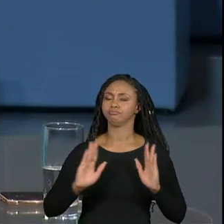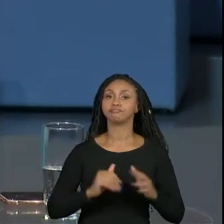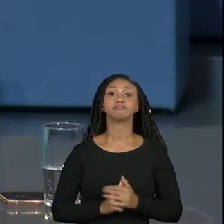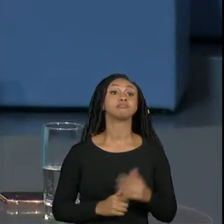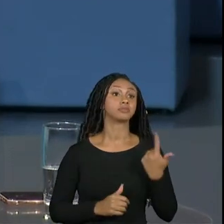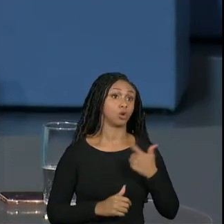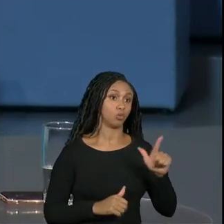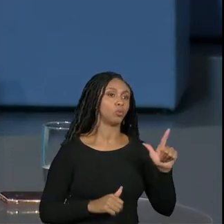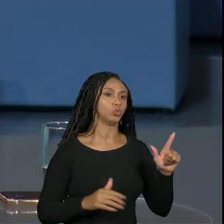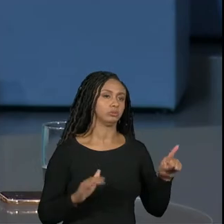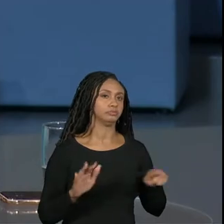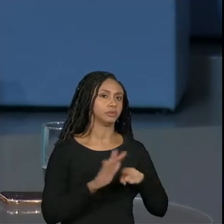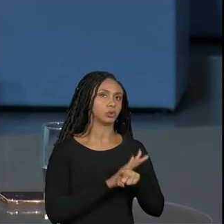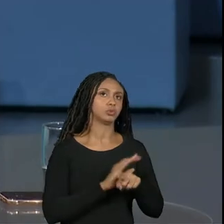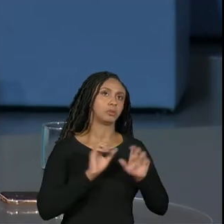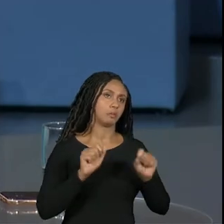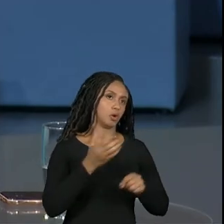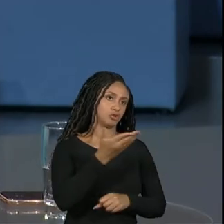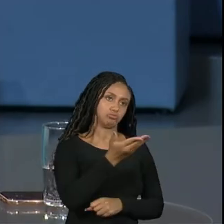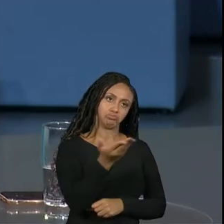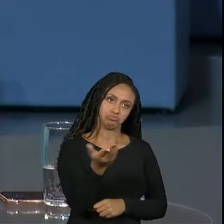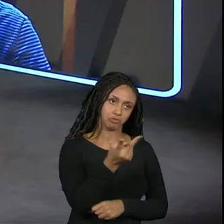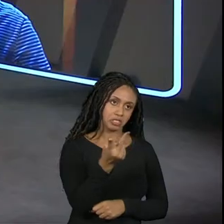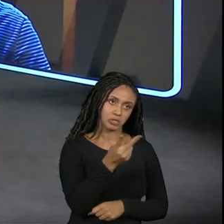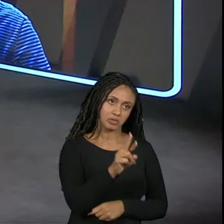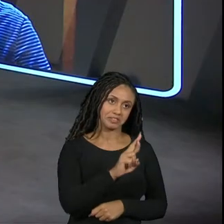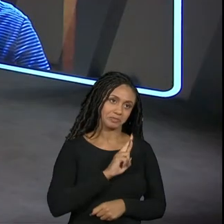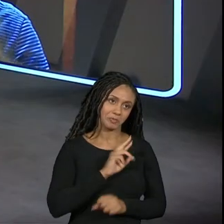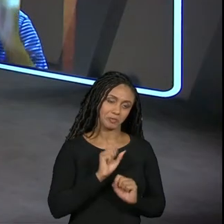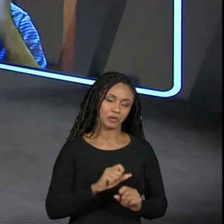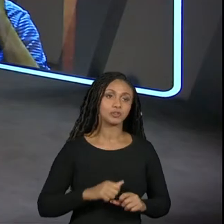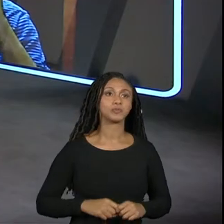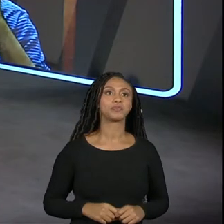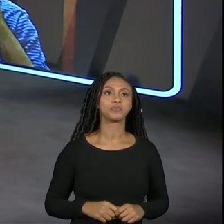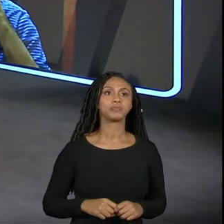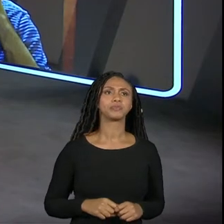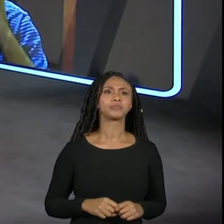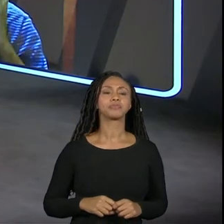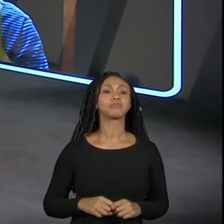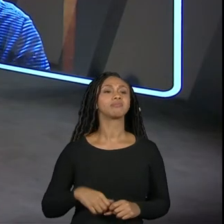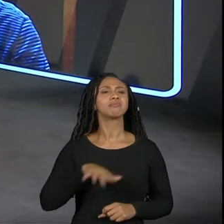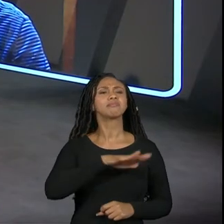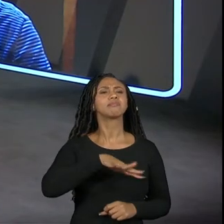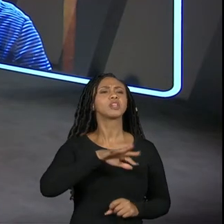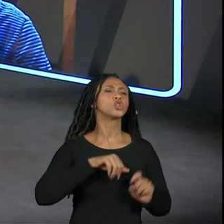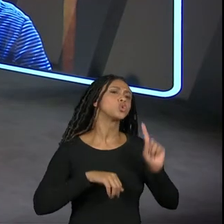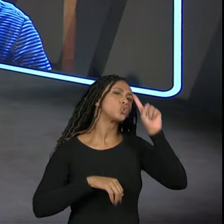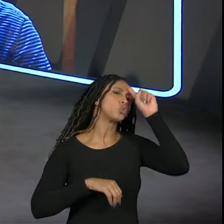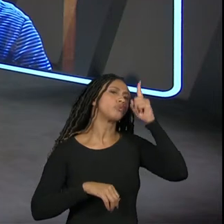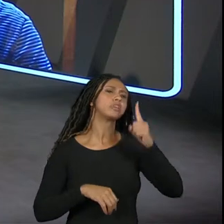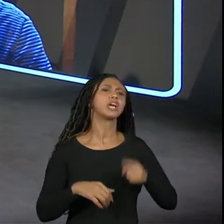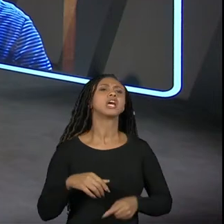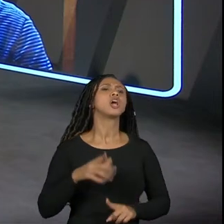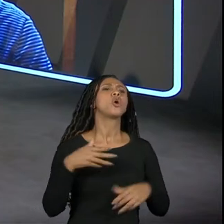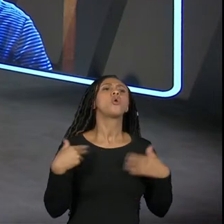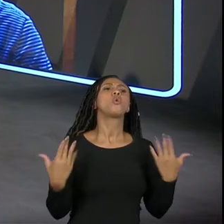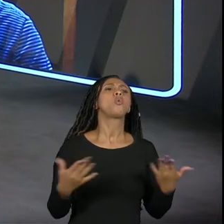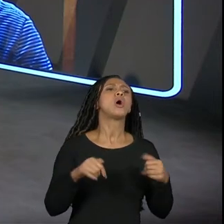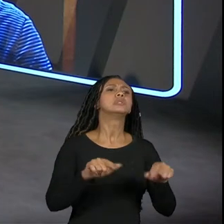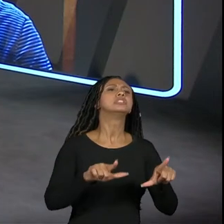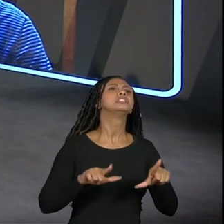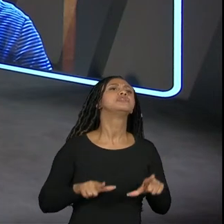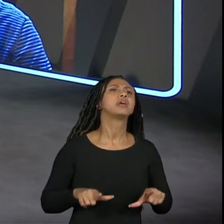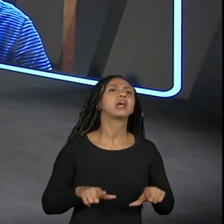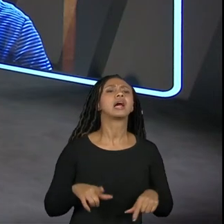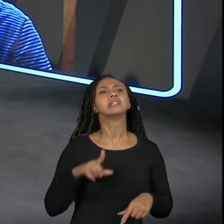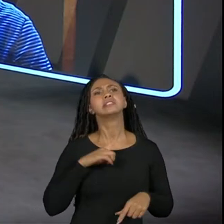pergunta aí pode ser para vocês dois assim o pessoal está com dúvida em que tipo de certificado que serve então tem gente